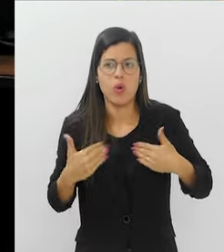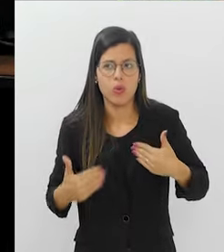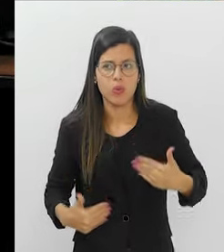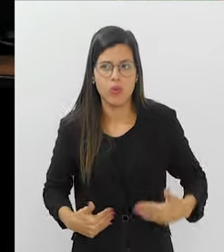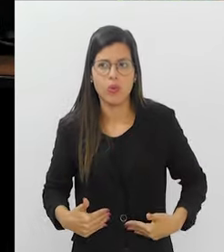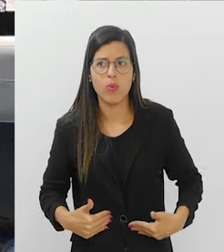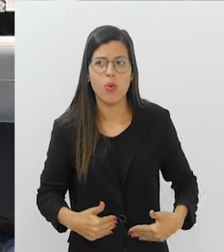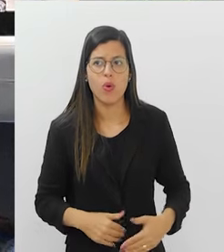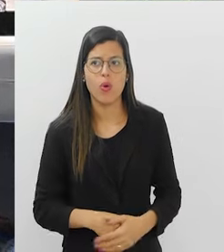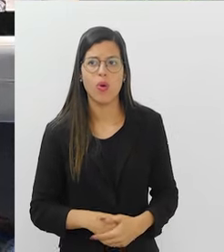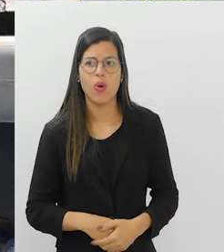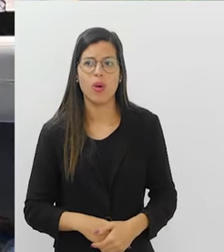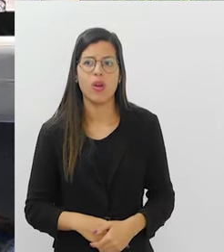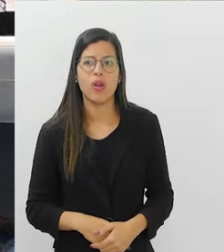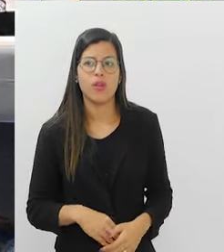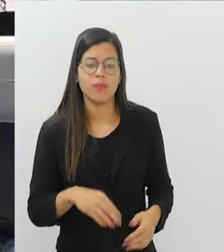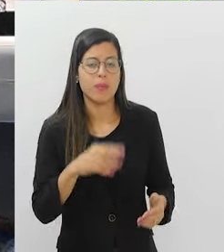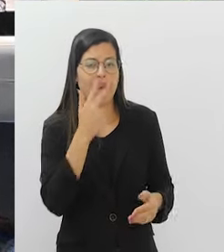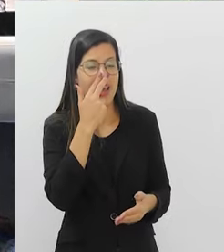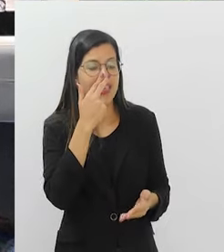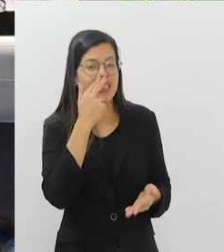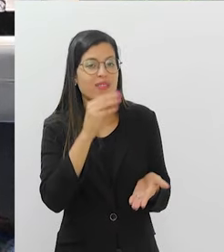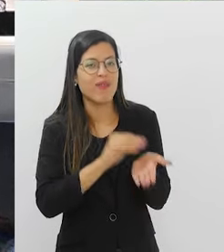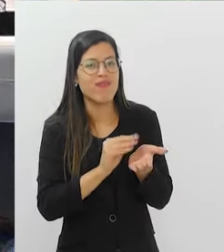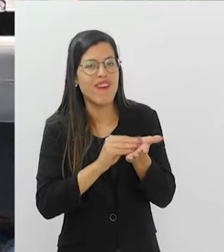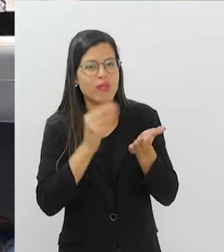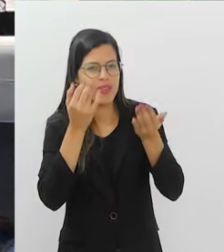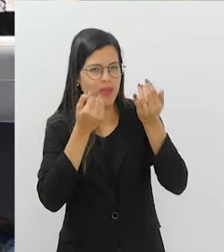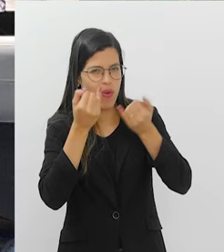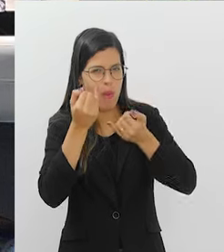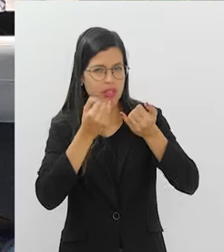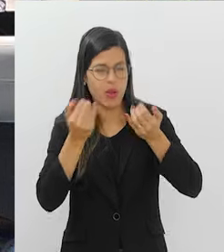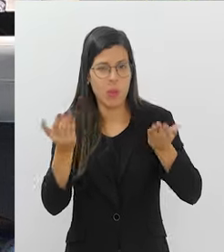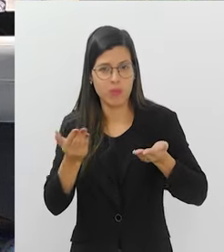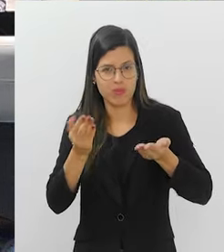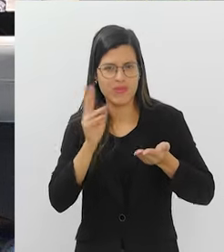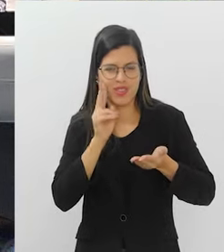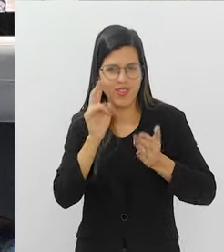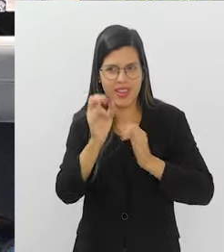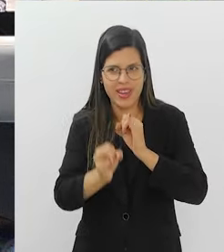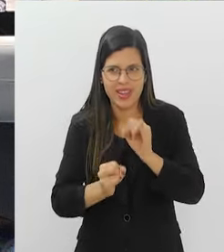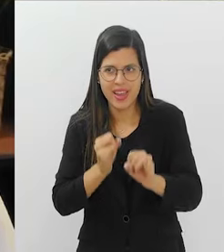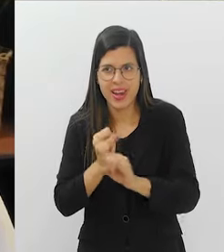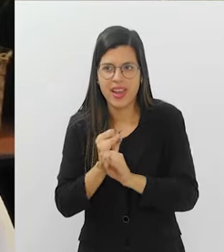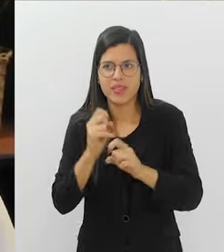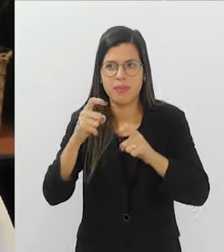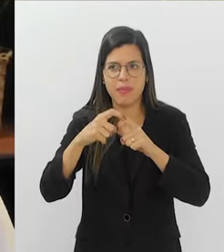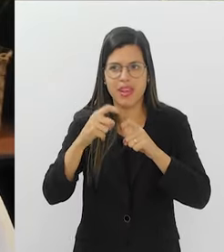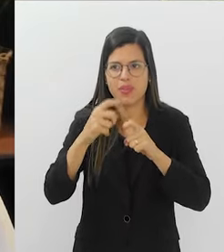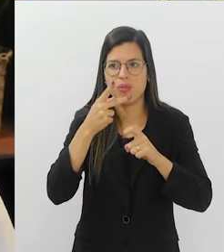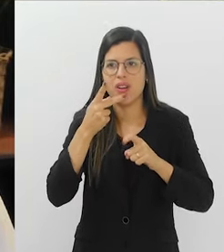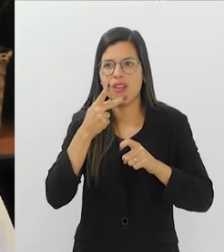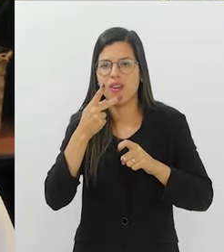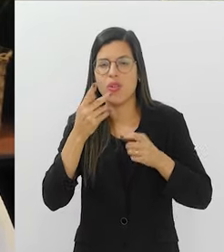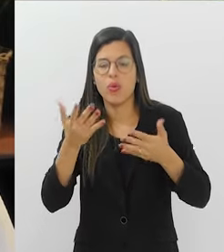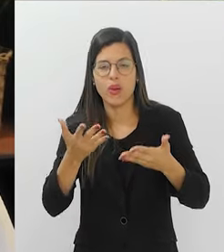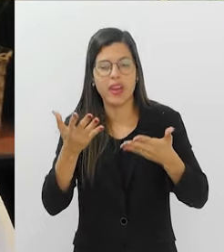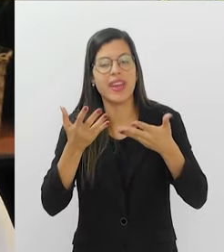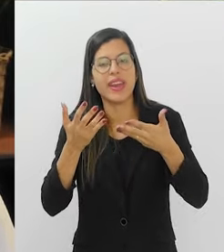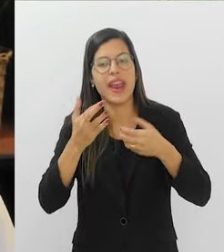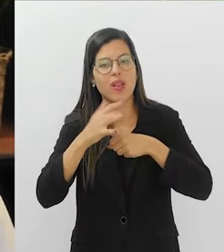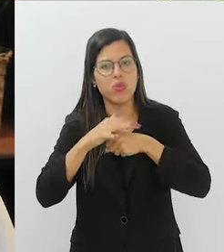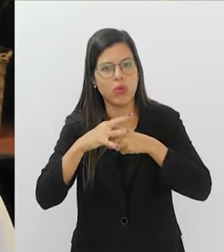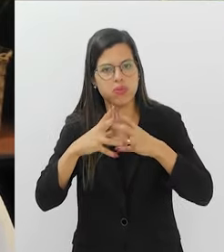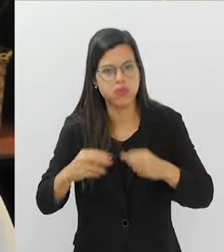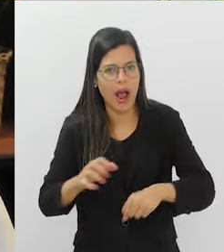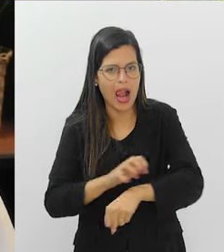nós precisamos... É a falta de informação, né? A gente nunca conversou sobre isso, né? Justamente. Hoje em dia, a gente vê na internet muitos vídeos de médicos falando você